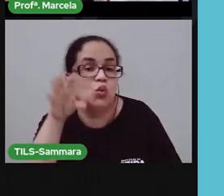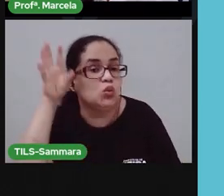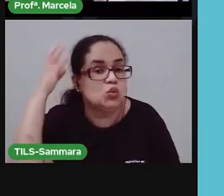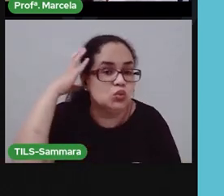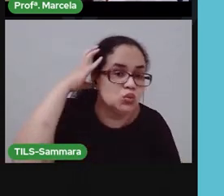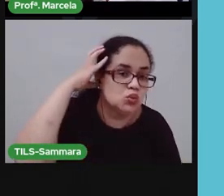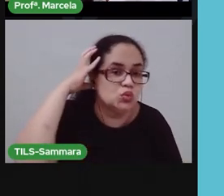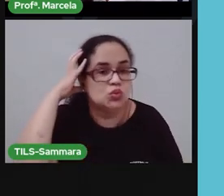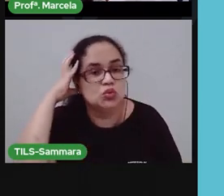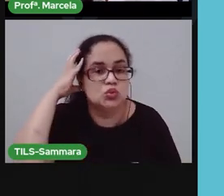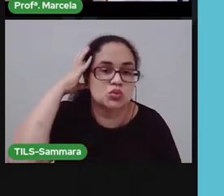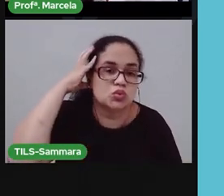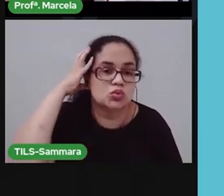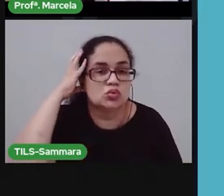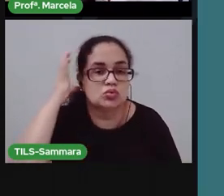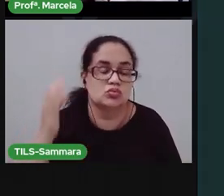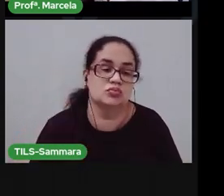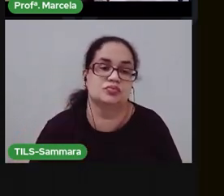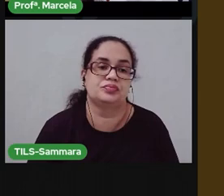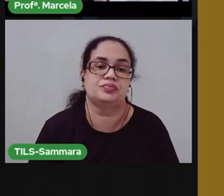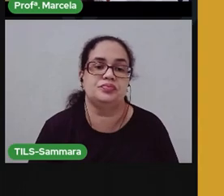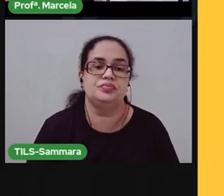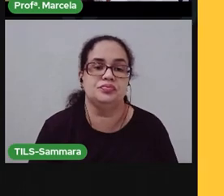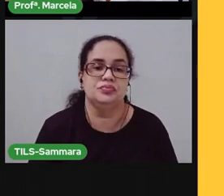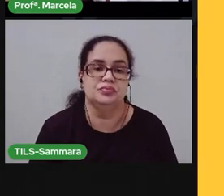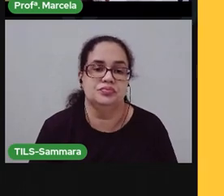ver